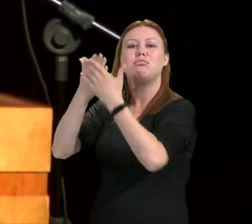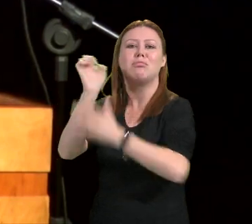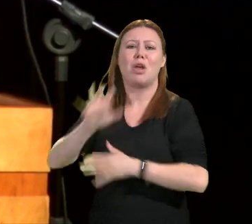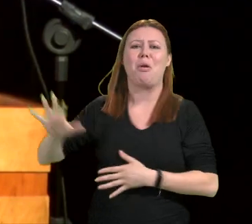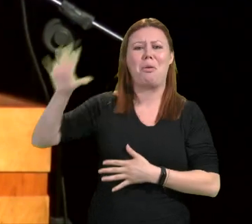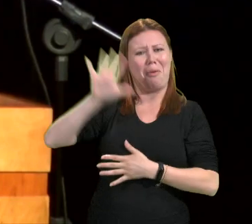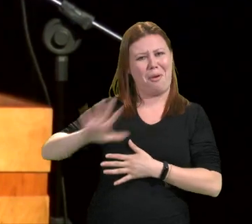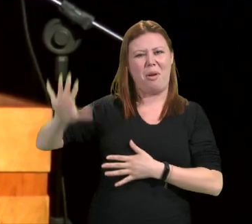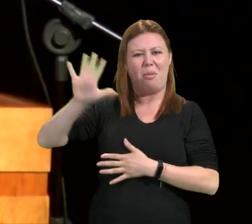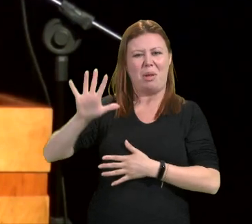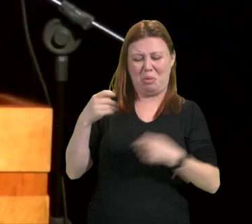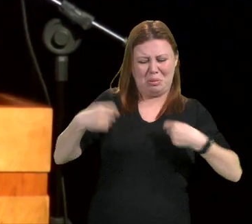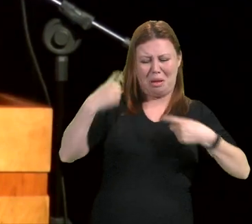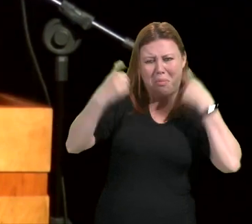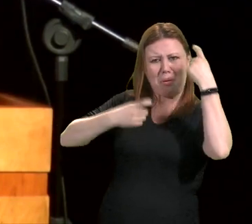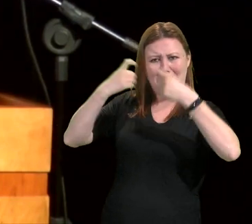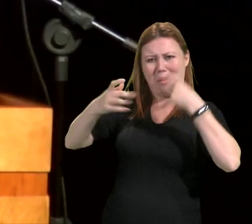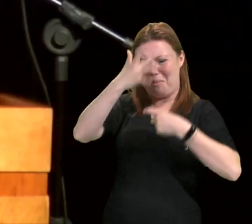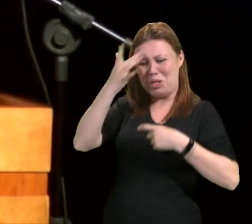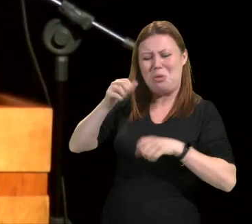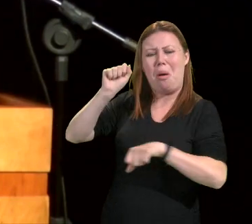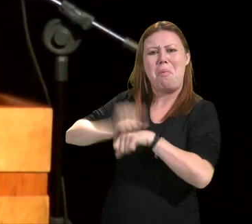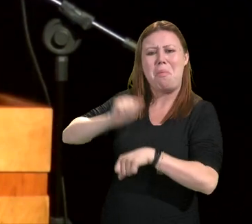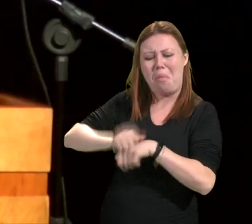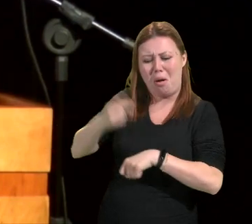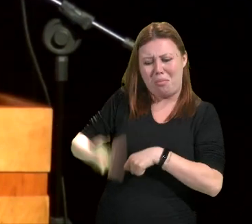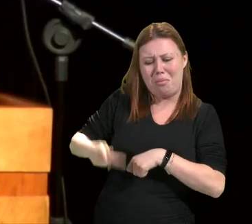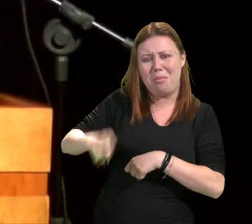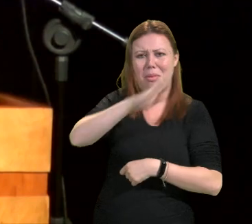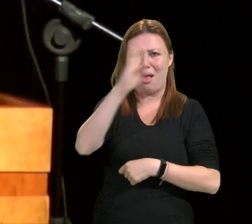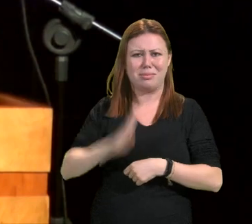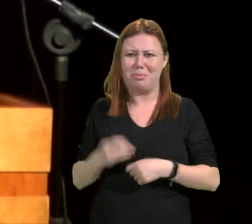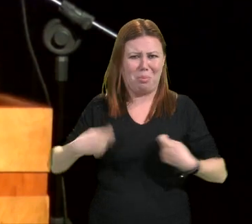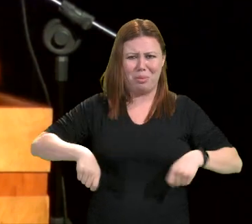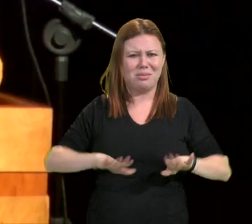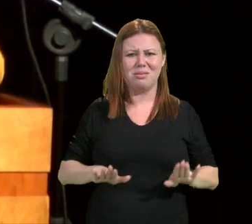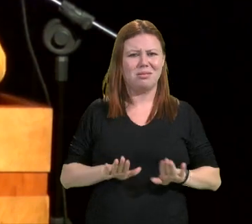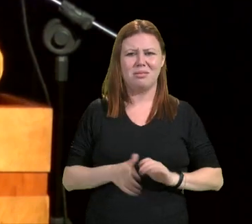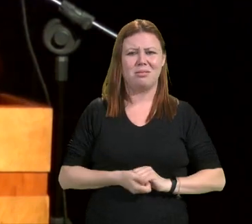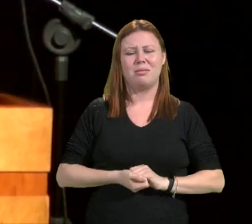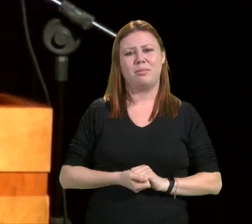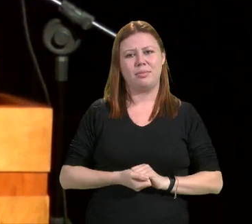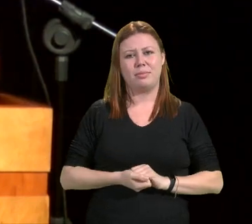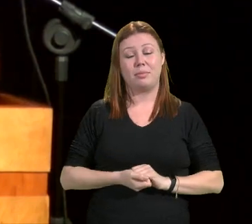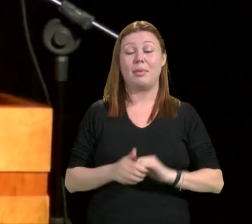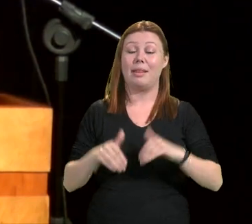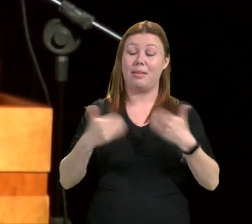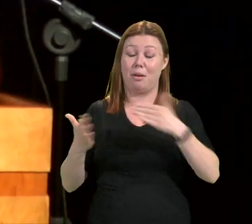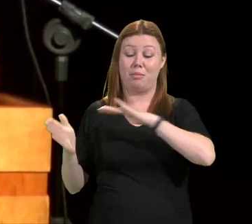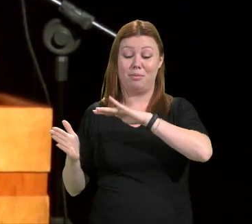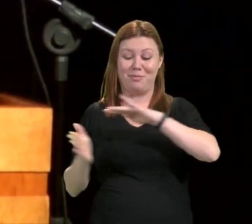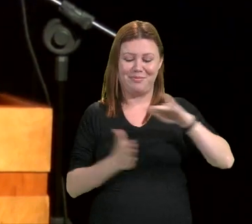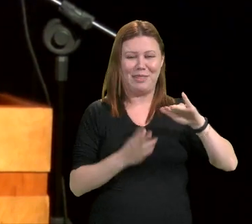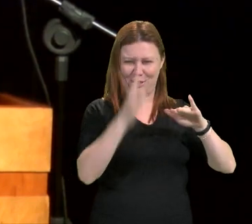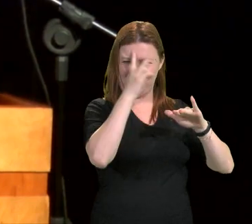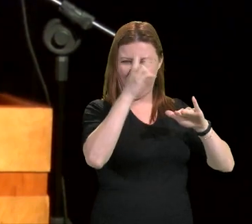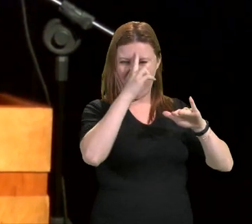com a réel expopulação que somos nós. Bom, feito esse histórico,